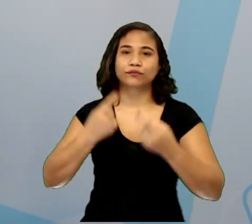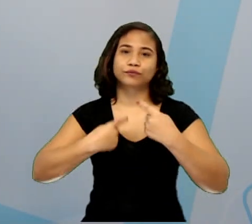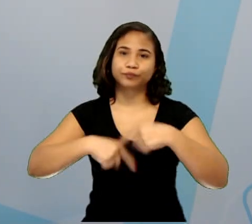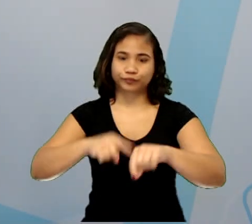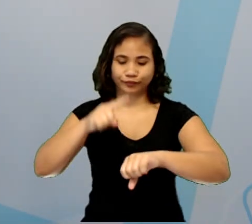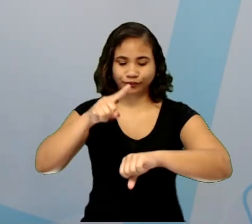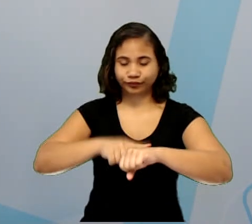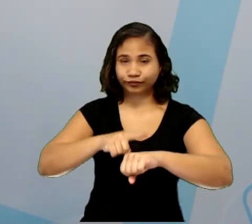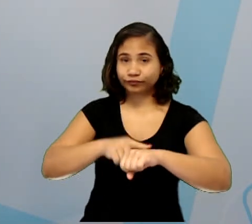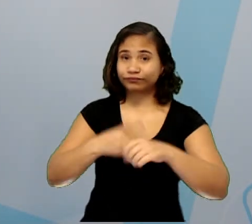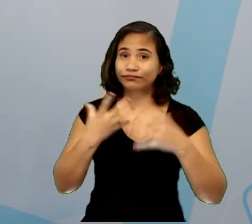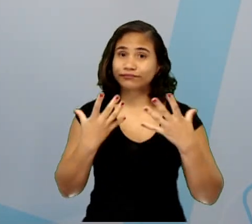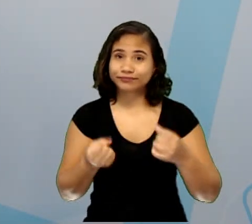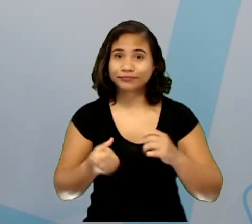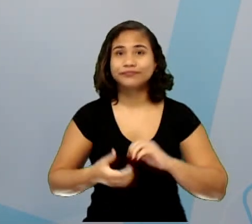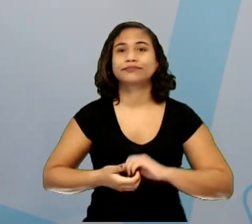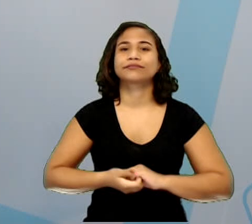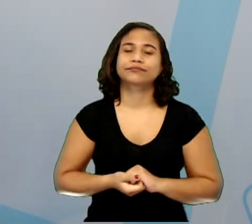Vamos embora.